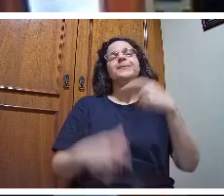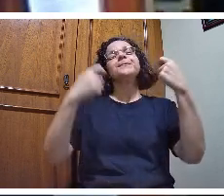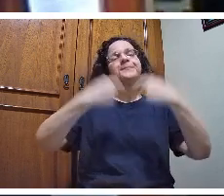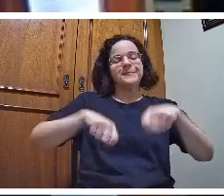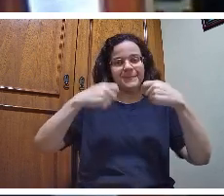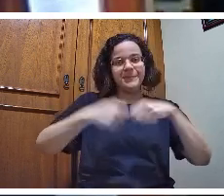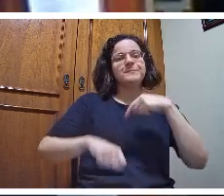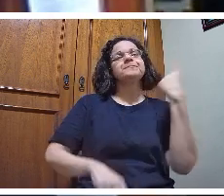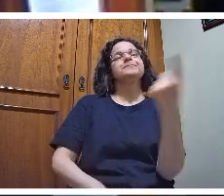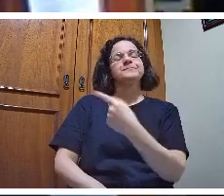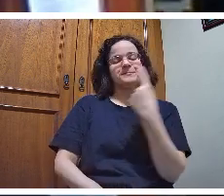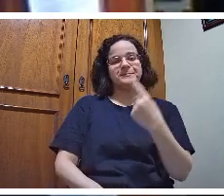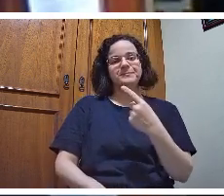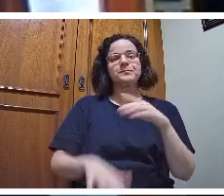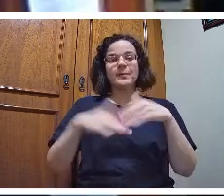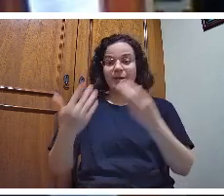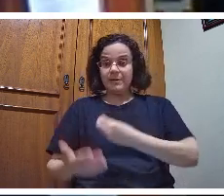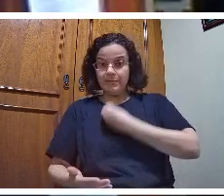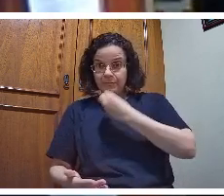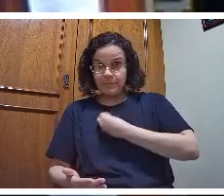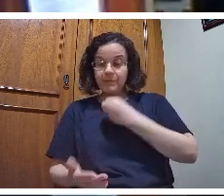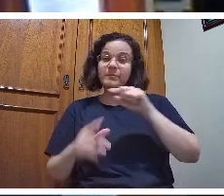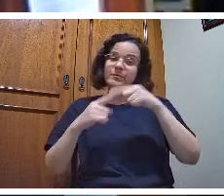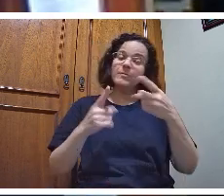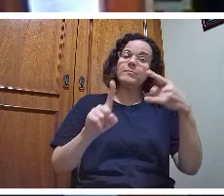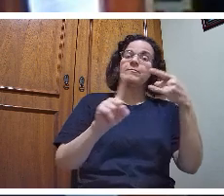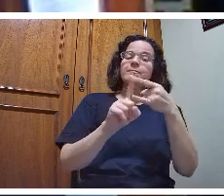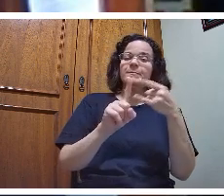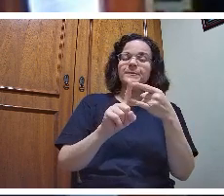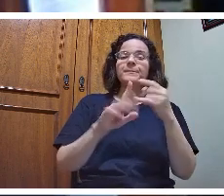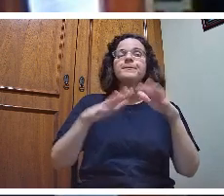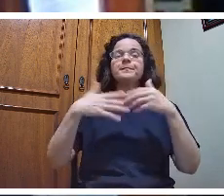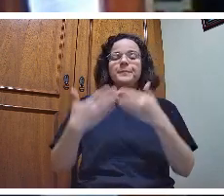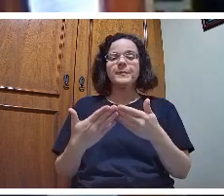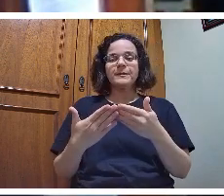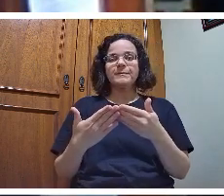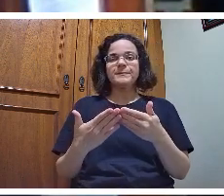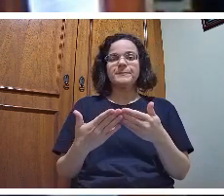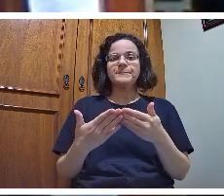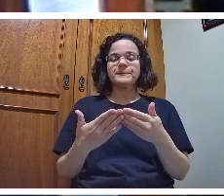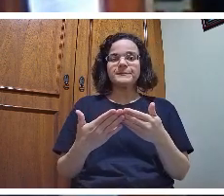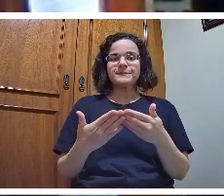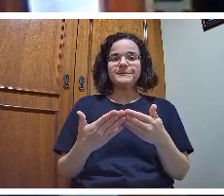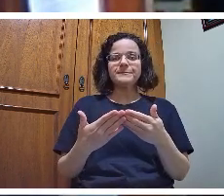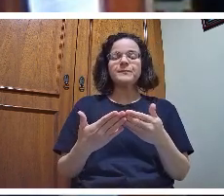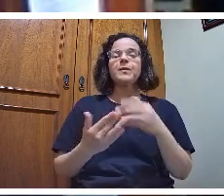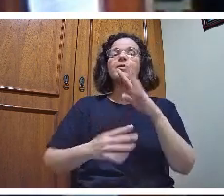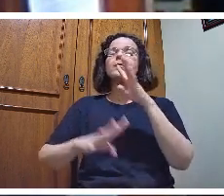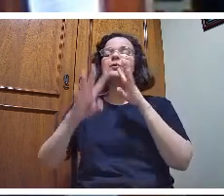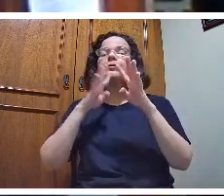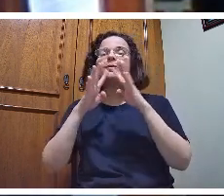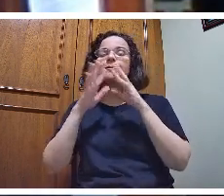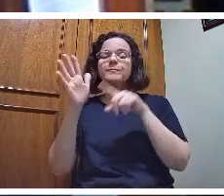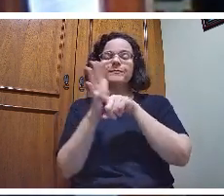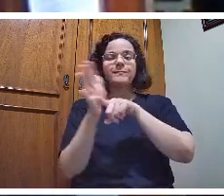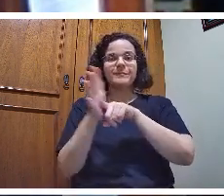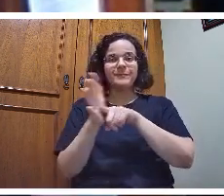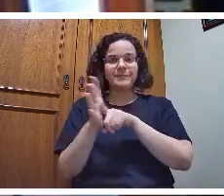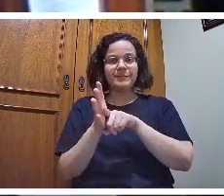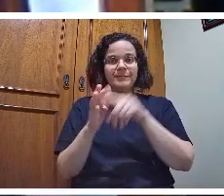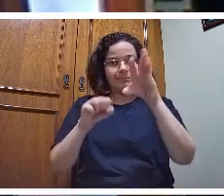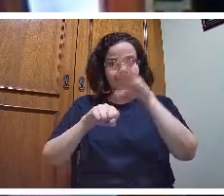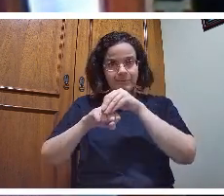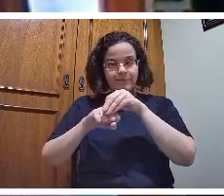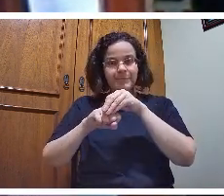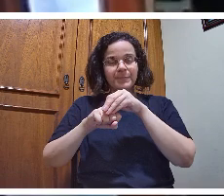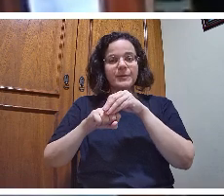então o o conhecimento científico não é que seja no professor a